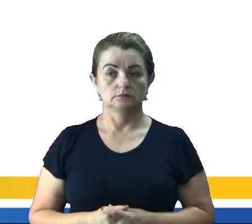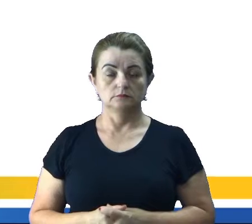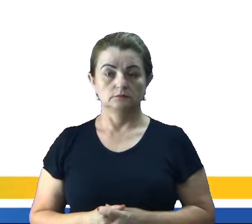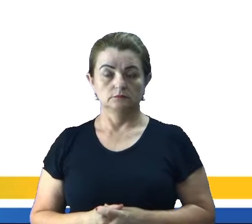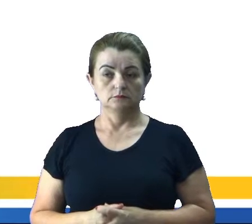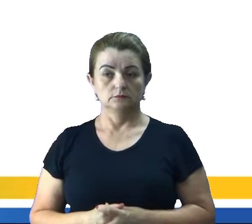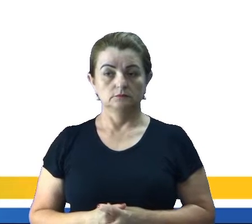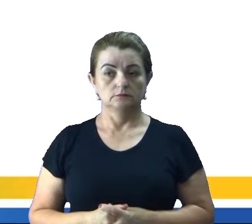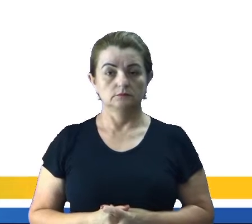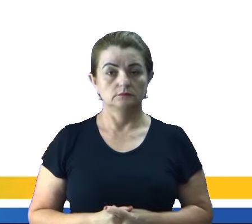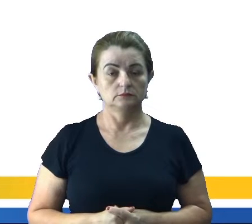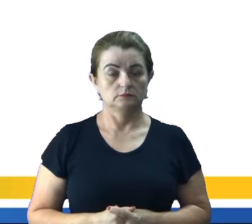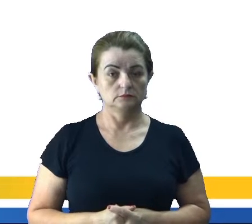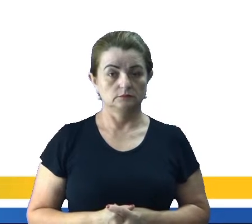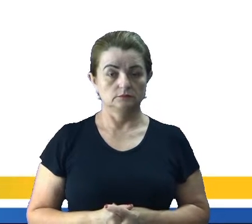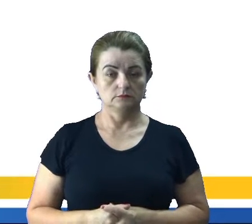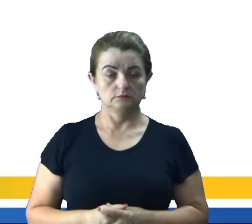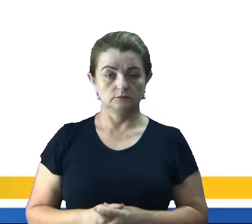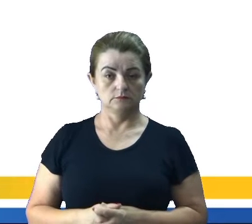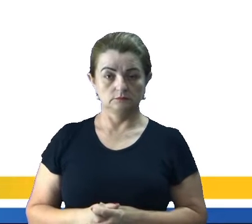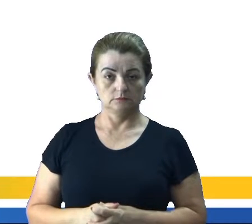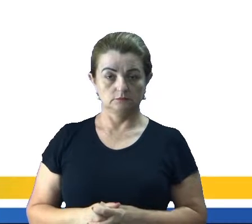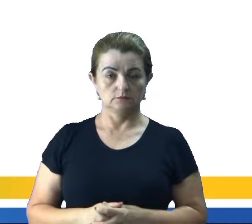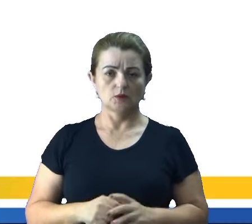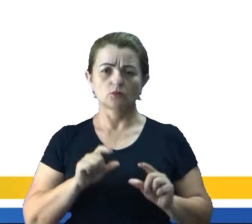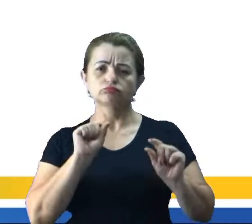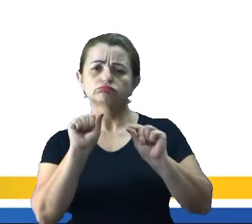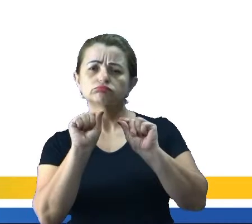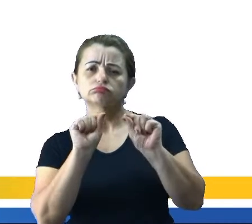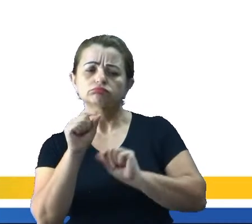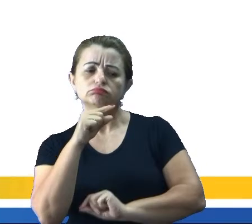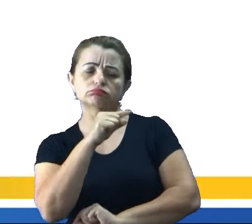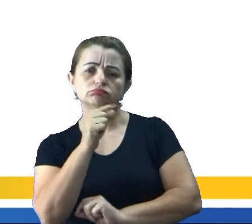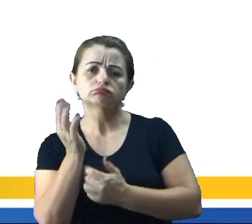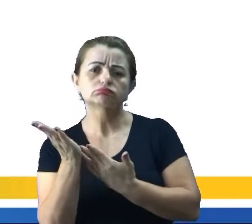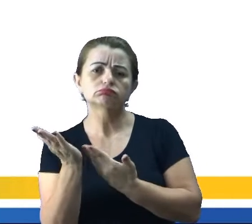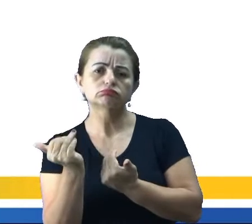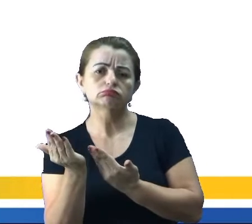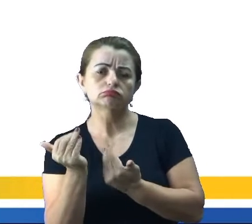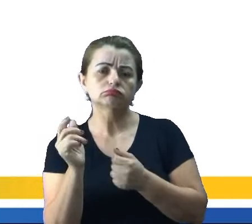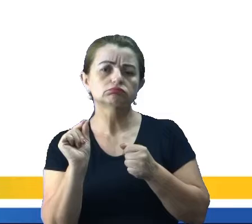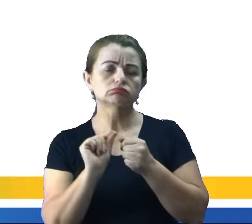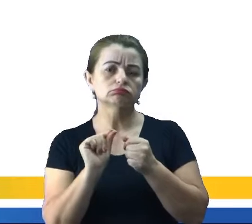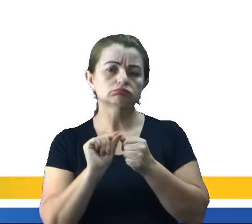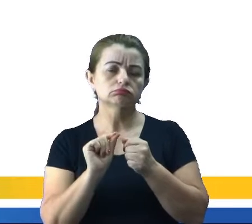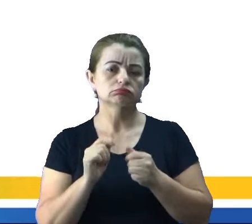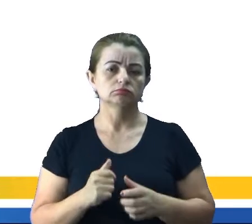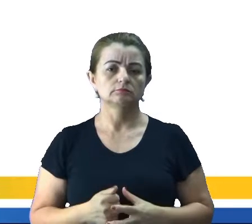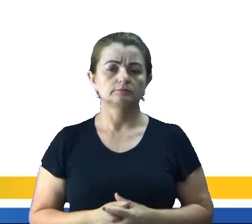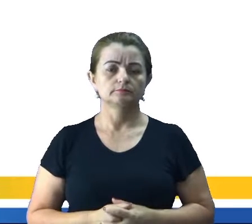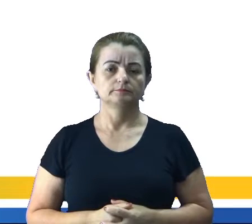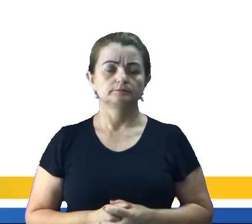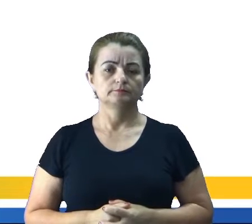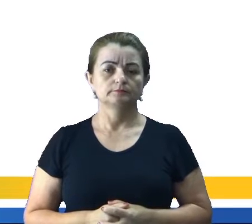O que esses jovens estão fazendo? Você